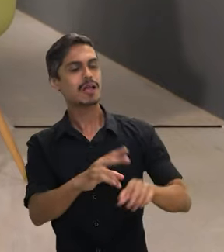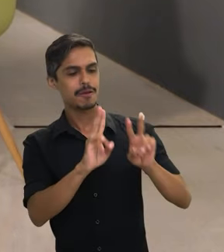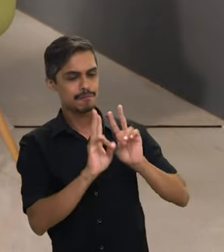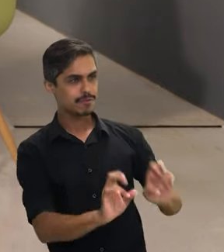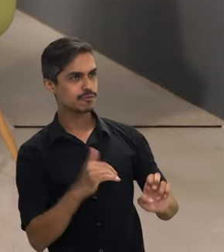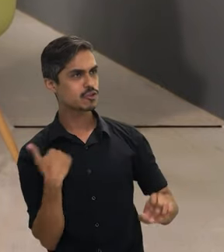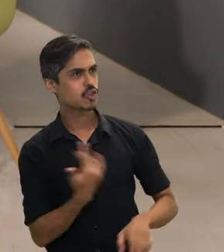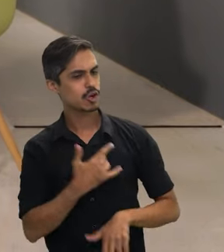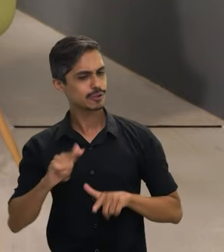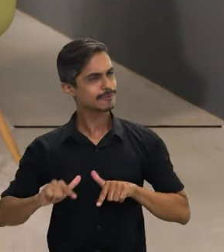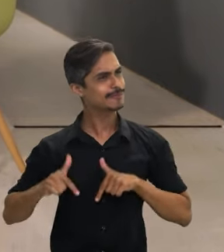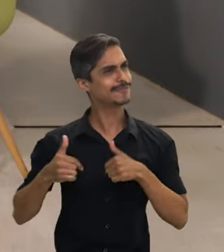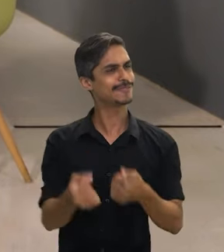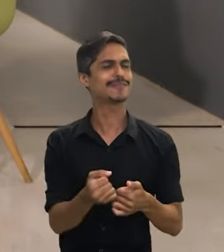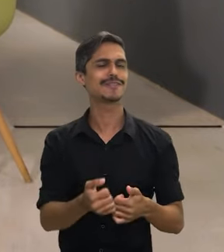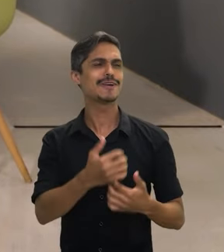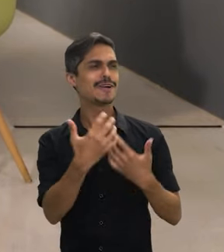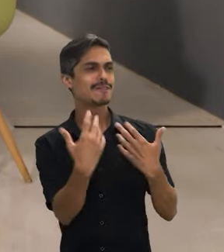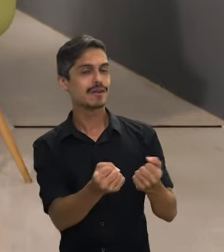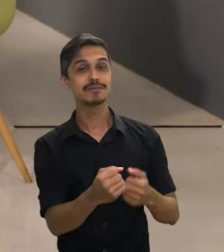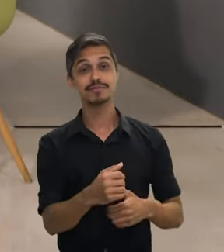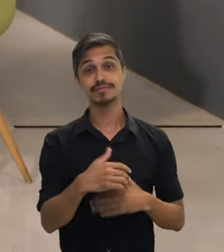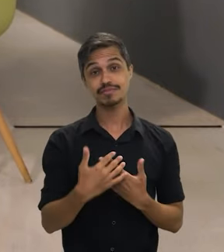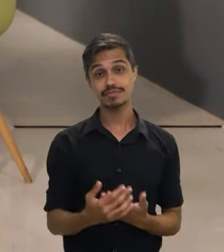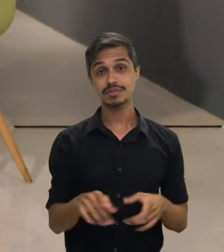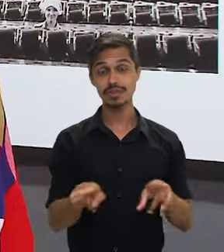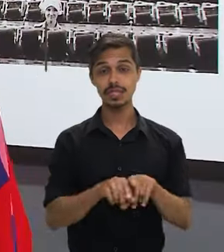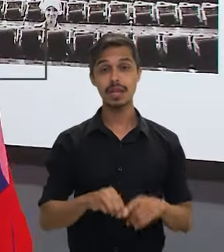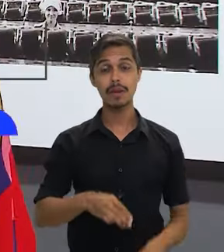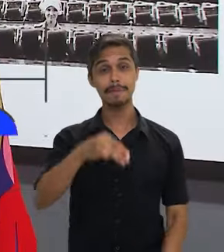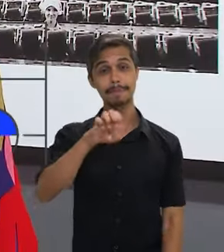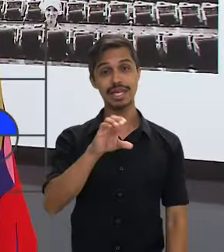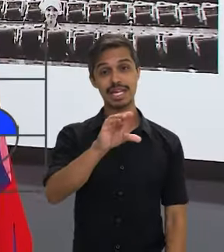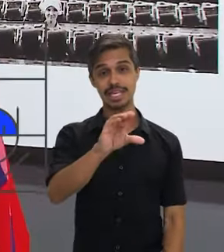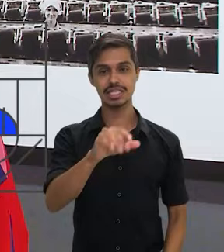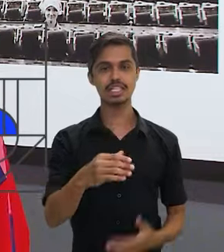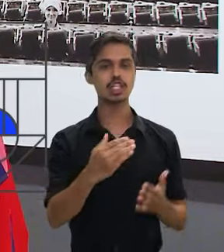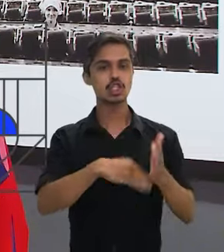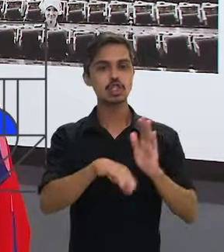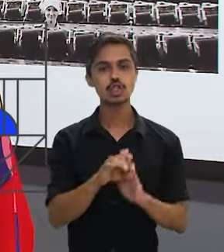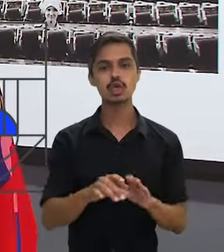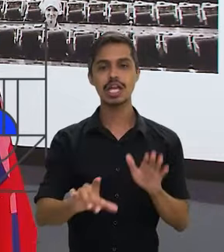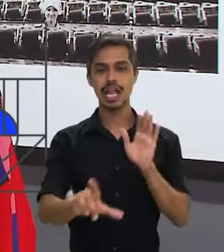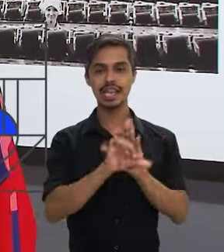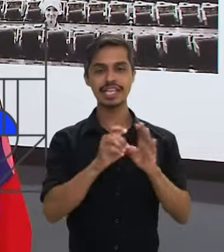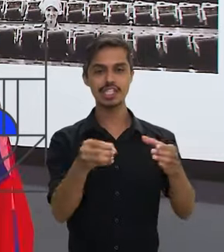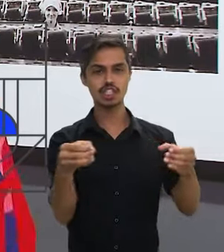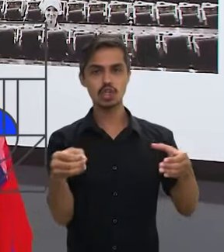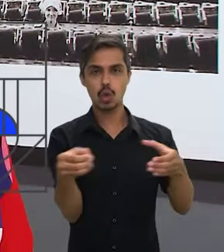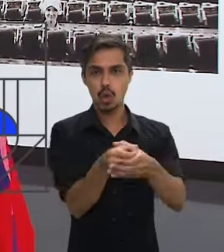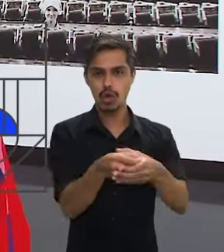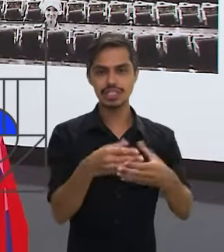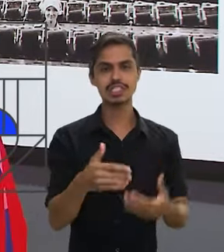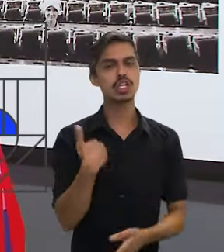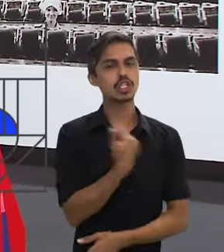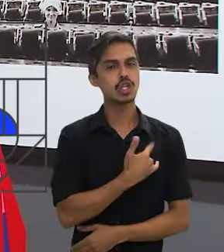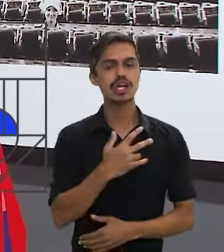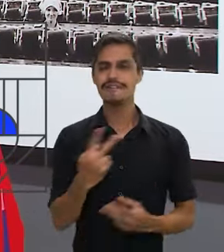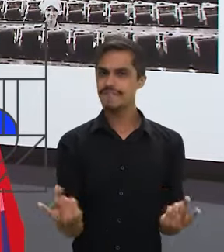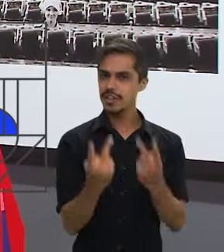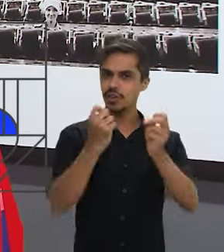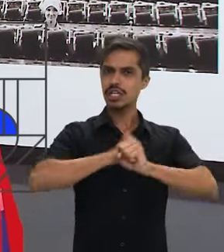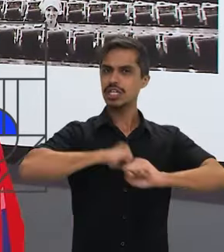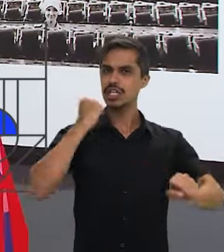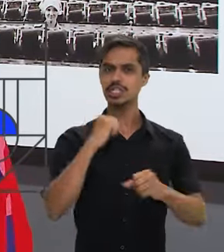ouvindo e acolhendo isso. Então, no MEC, por exemplo, toda a renovação da Lei de Cotas, que para a gente foi, assim, acho que a maior vitória que nós